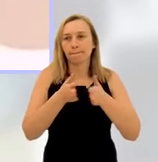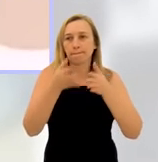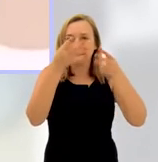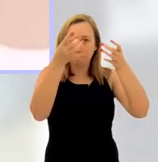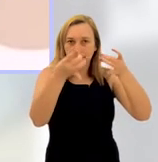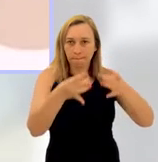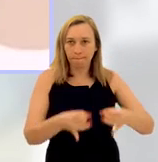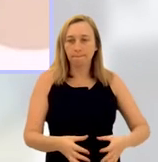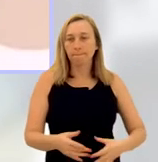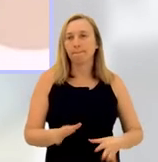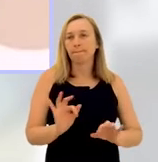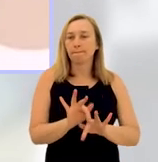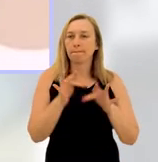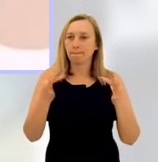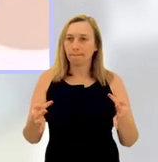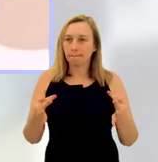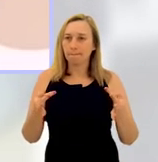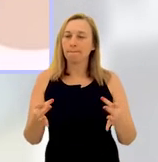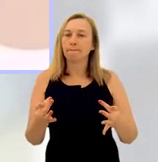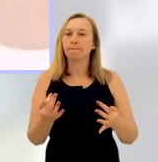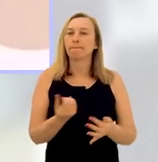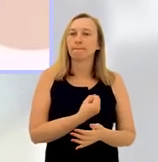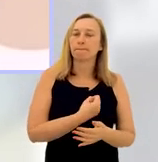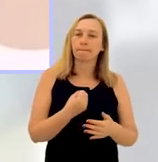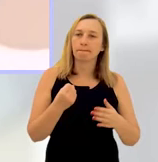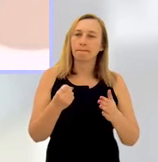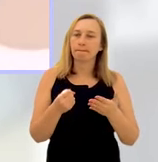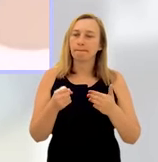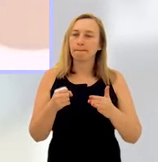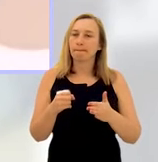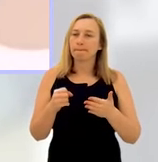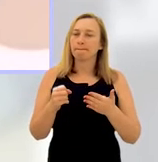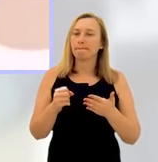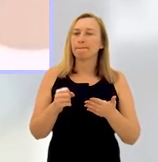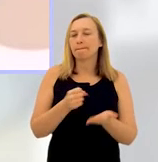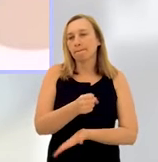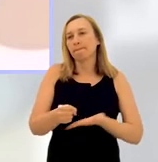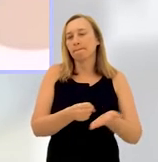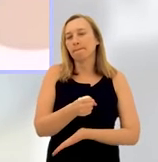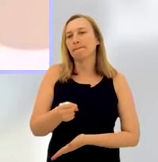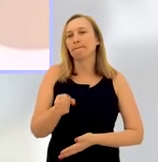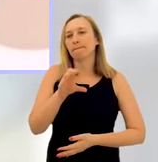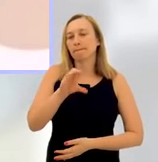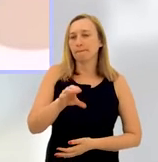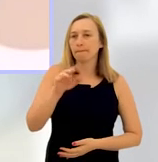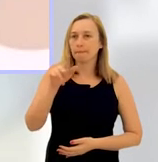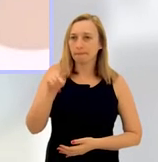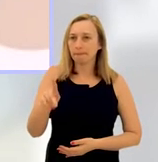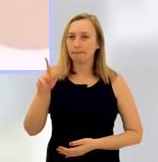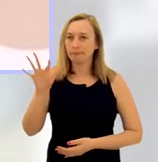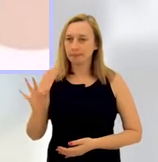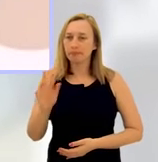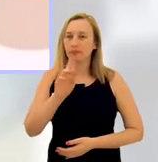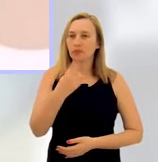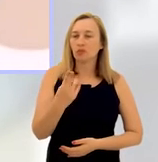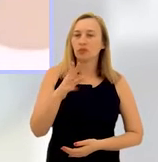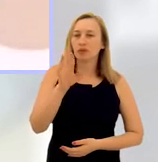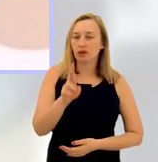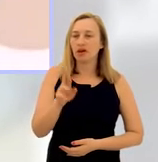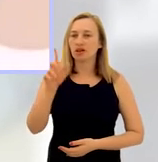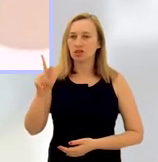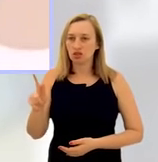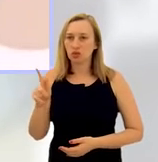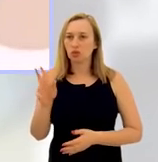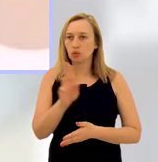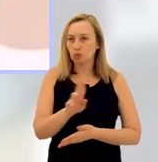tem acesso a esse formulário. É um formulário simples, em que ela acessa com dados mínimos e suficientes, por exemplo, CPF ou RG. Então, ela coloca